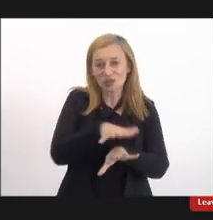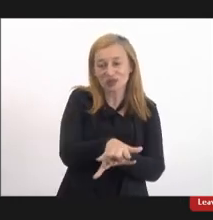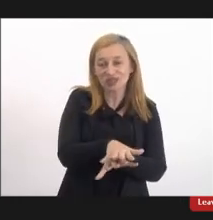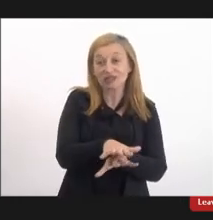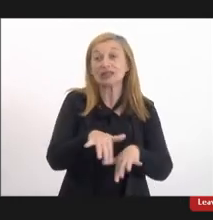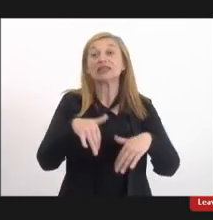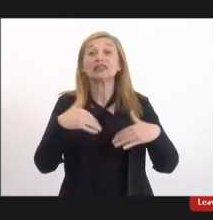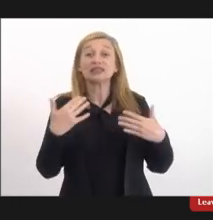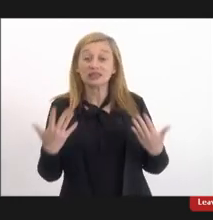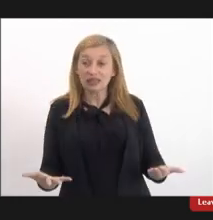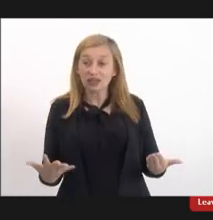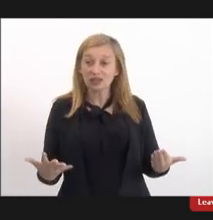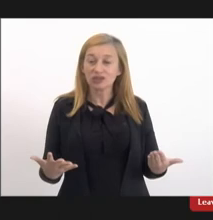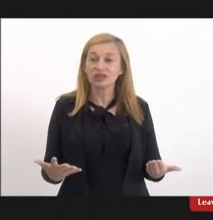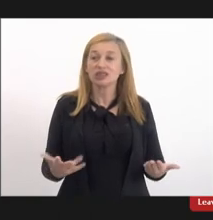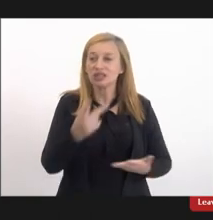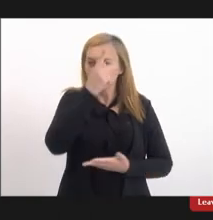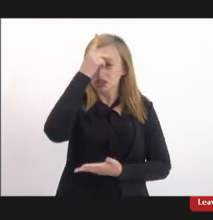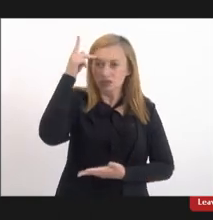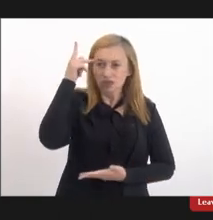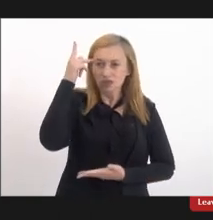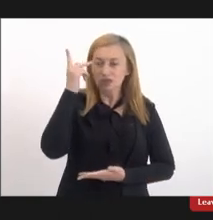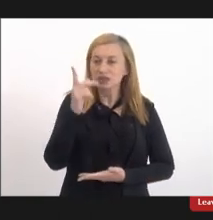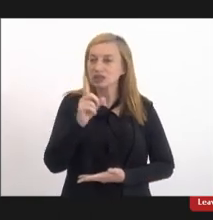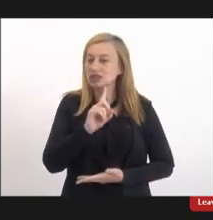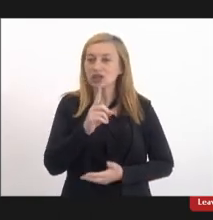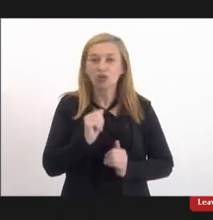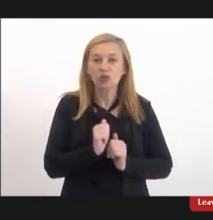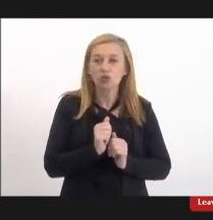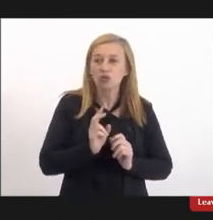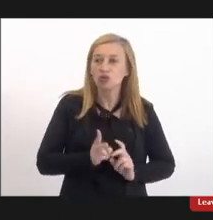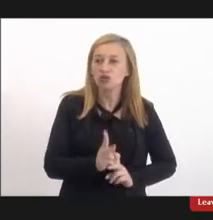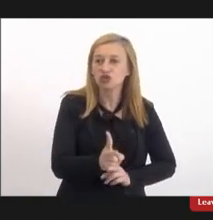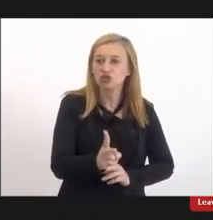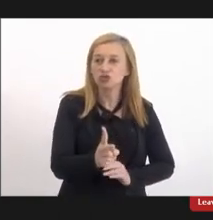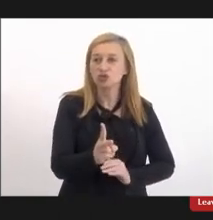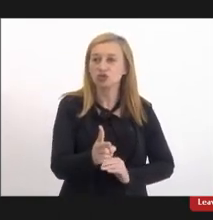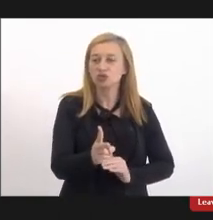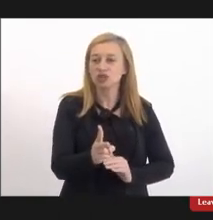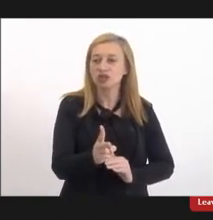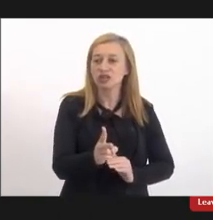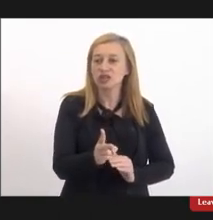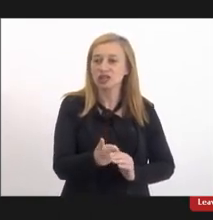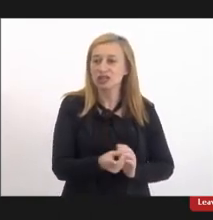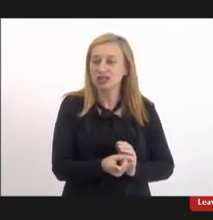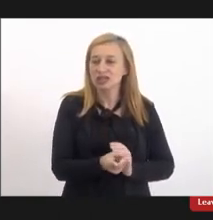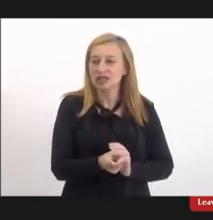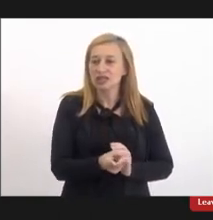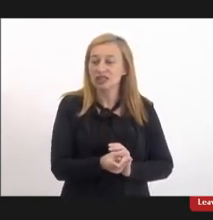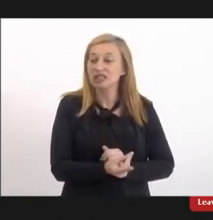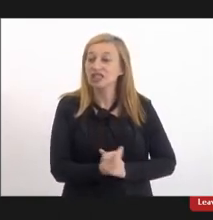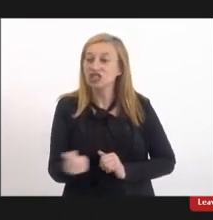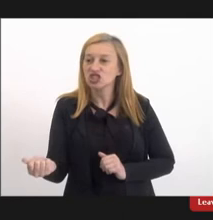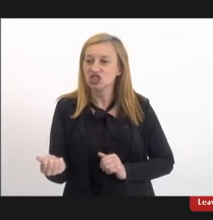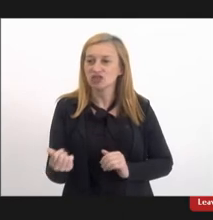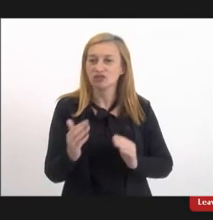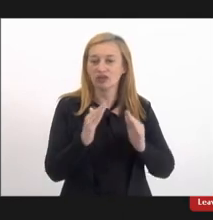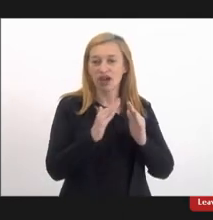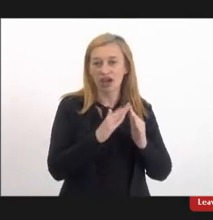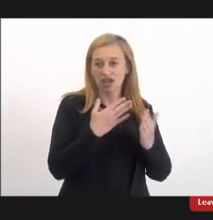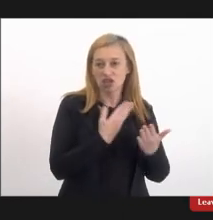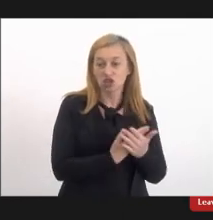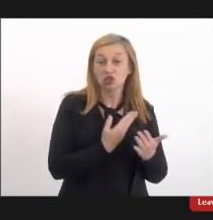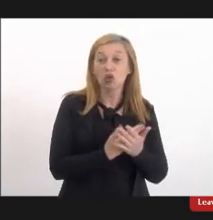Então, que as pessoas não continuem segregando as nossas crianças. Nós precisamos